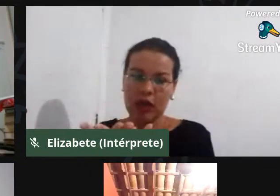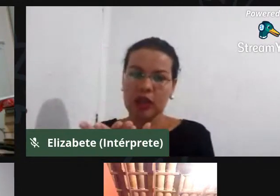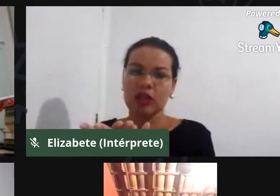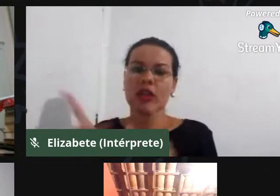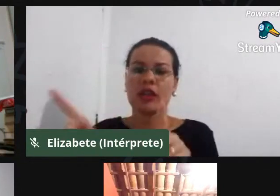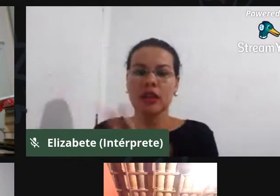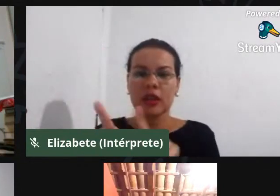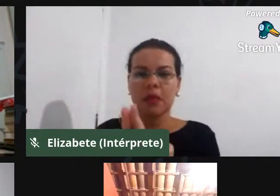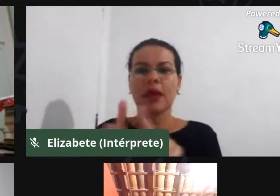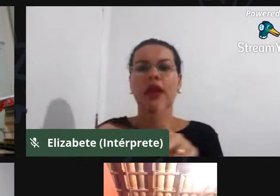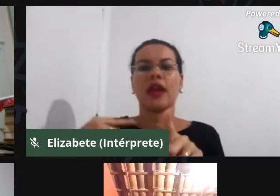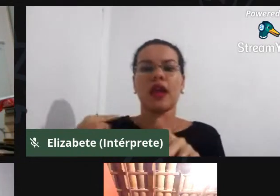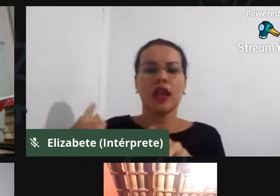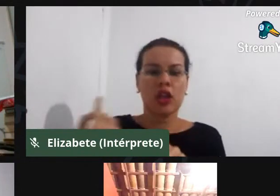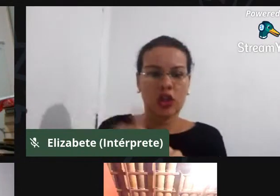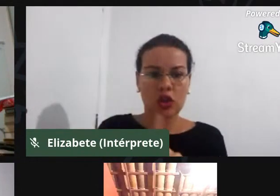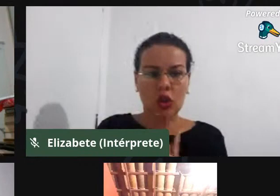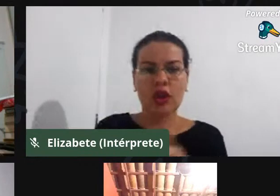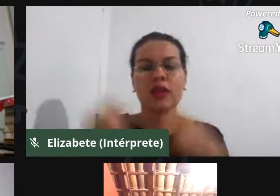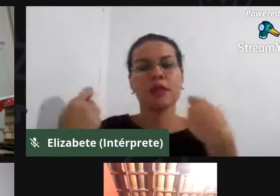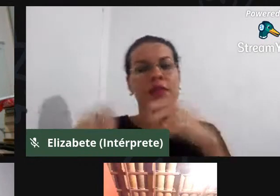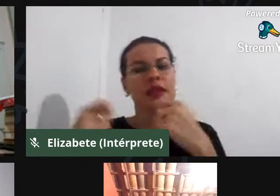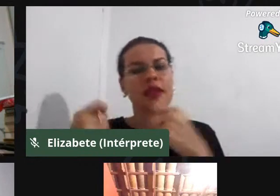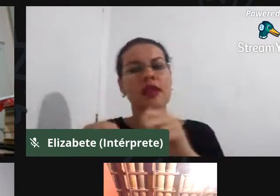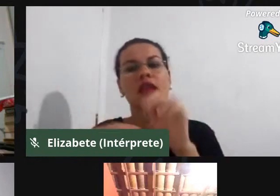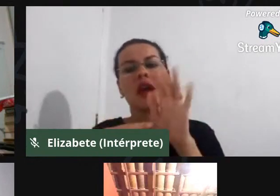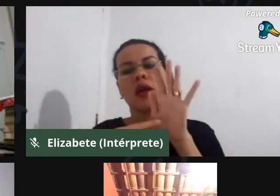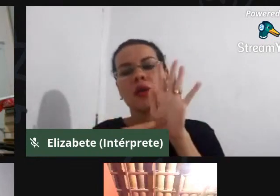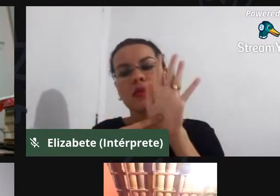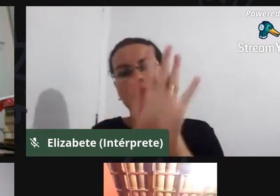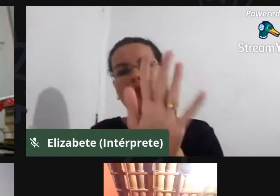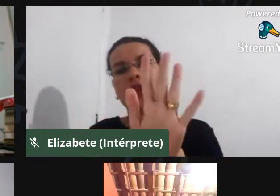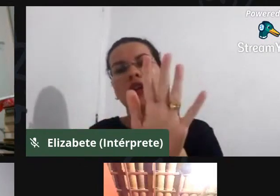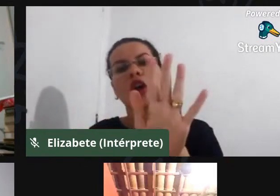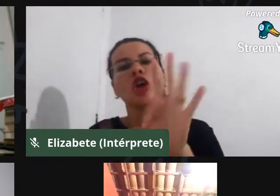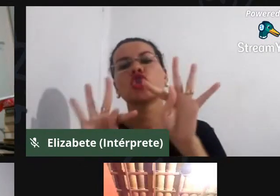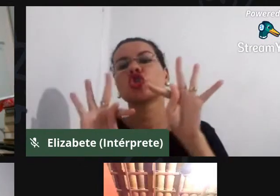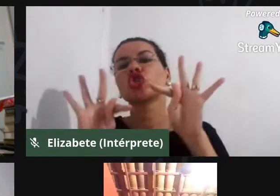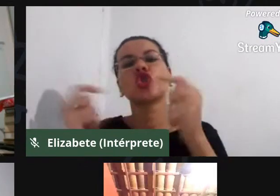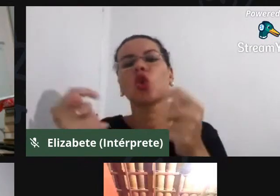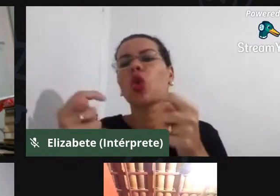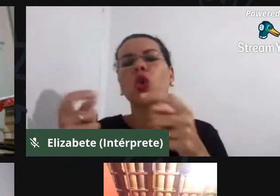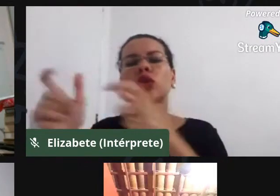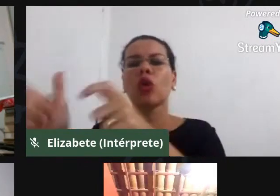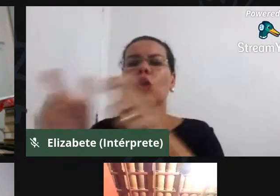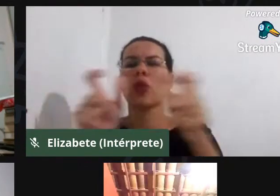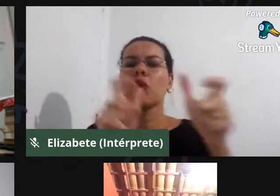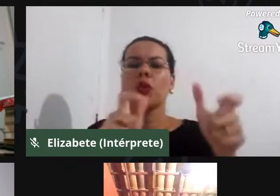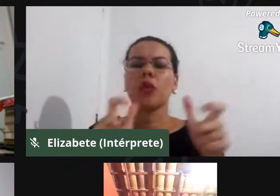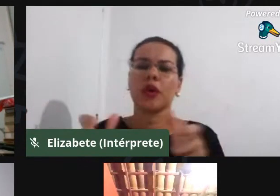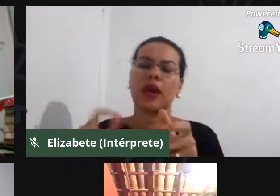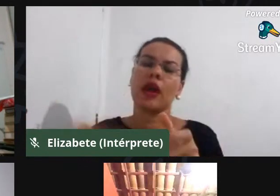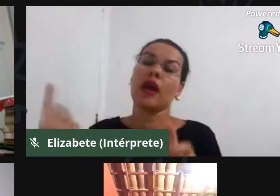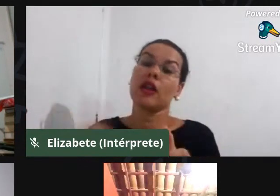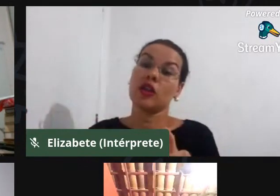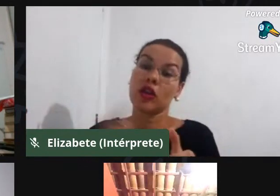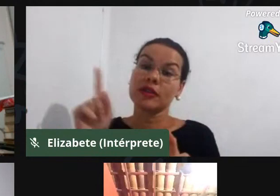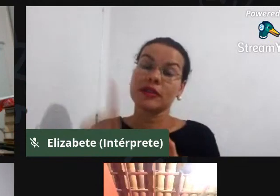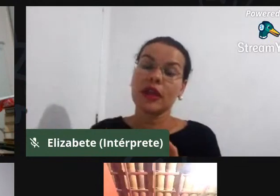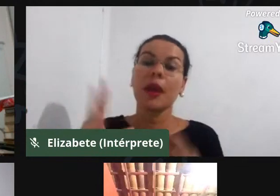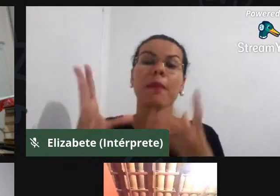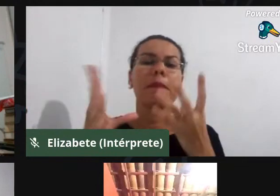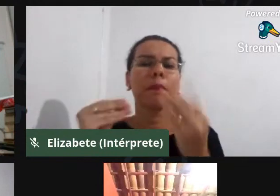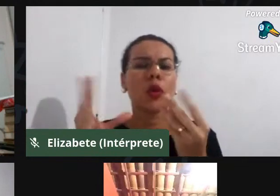adentrar tantas estruturas, né, que são ainda extremamente colonizadoras, né, e quando a gente